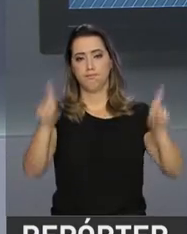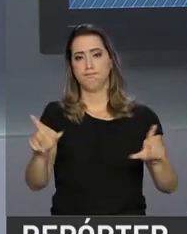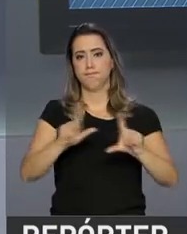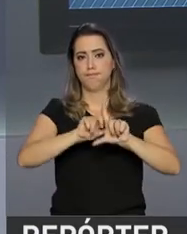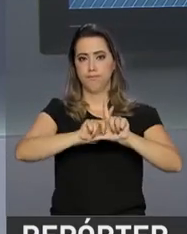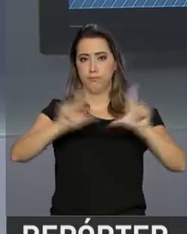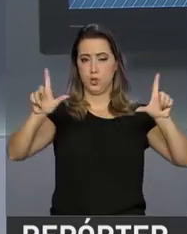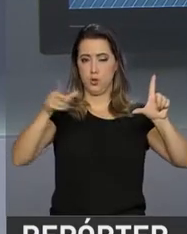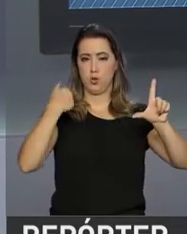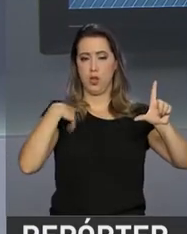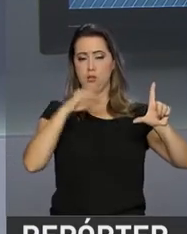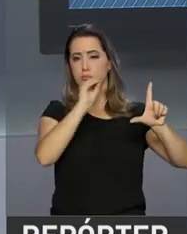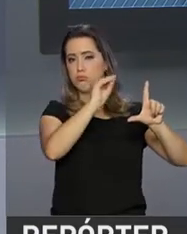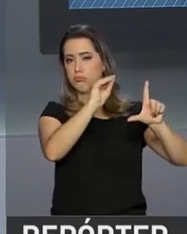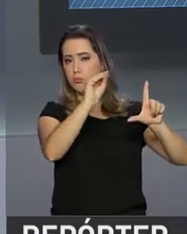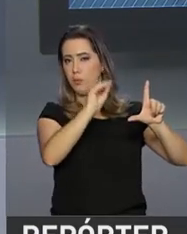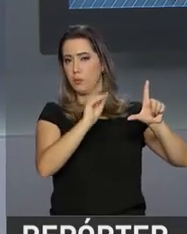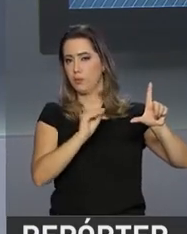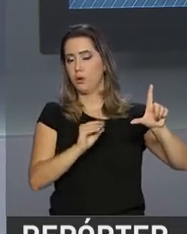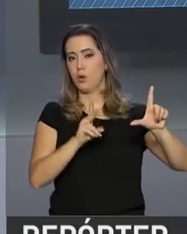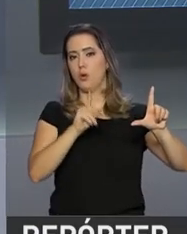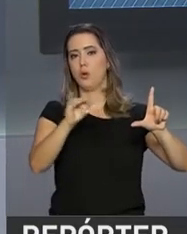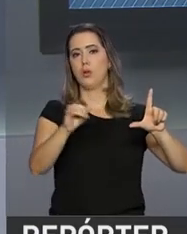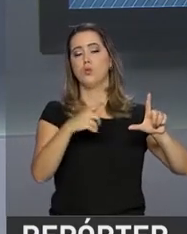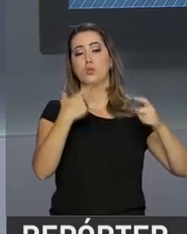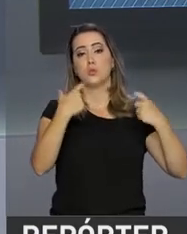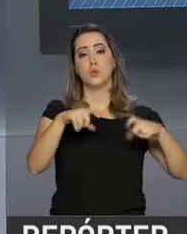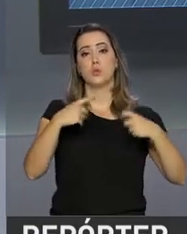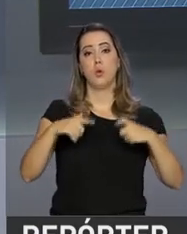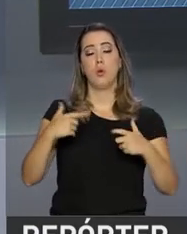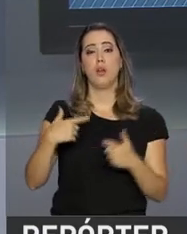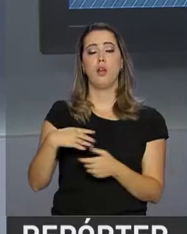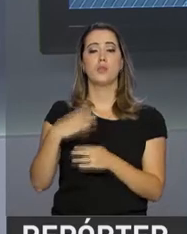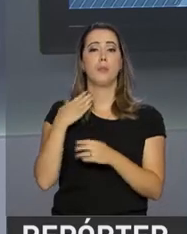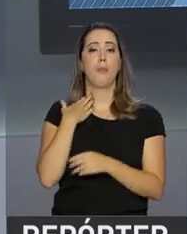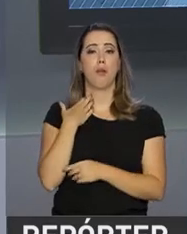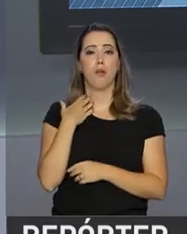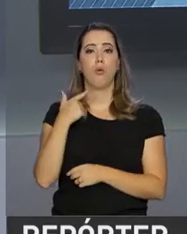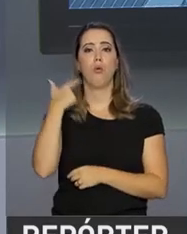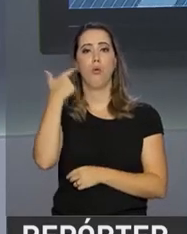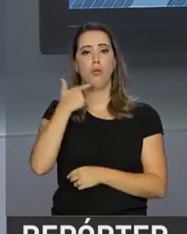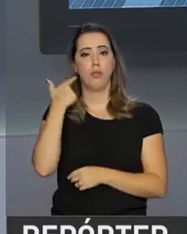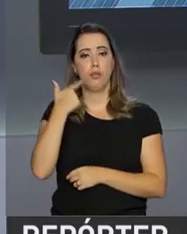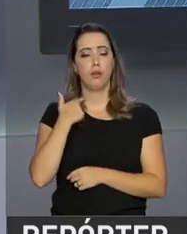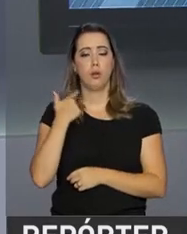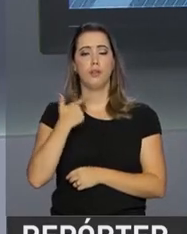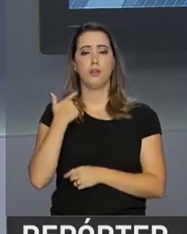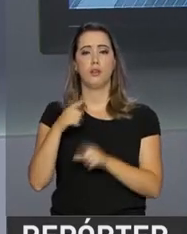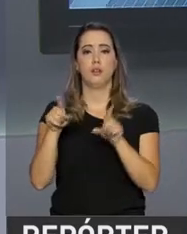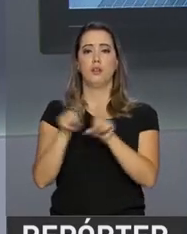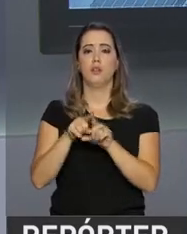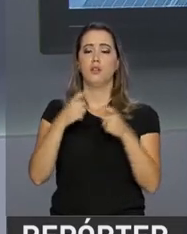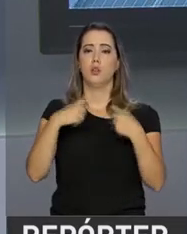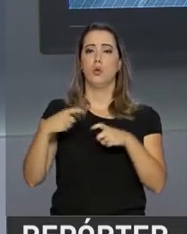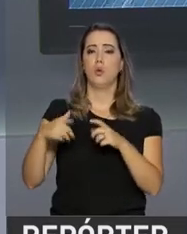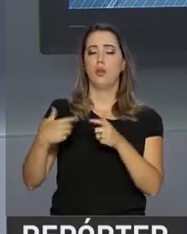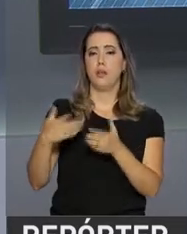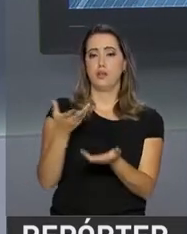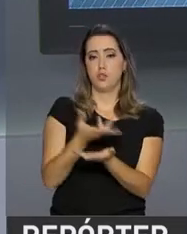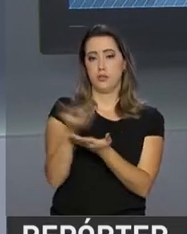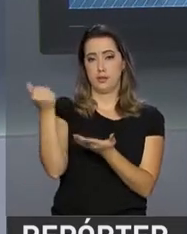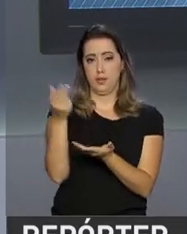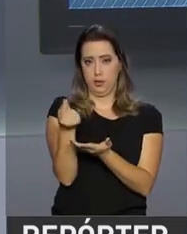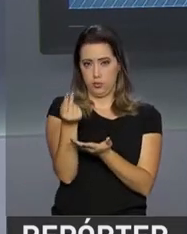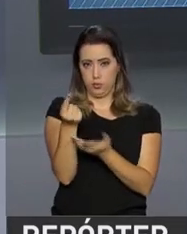filipetas com o calendário para as agências, lotéricas e correspondentes bancários Caixa Aqui, em todo o Brasil. Além disso, os